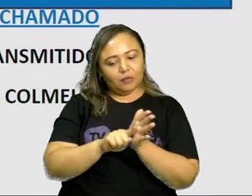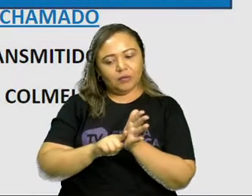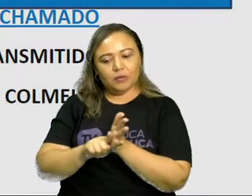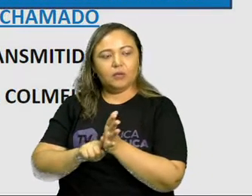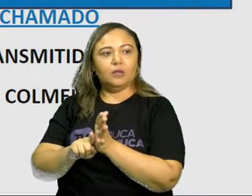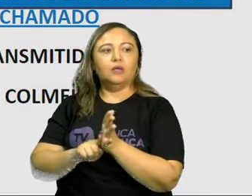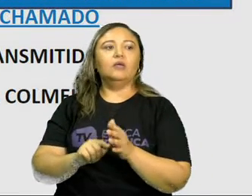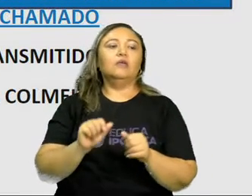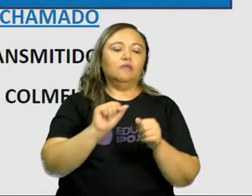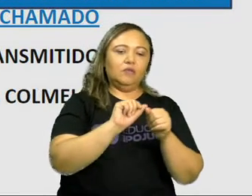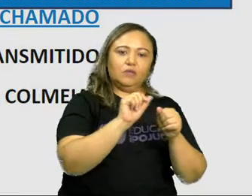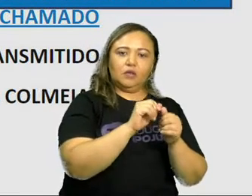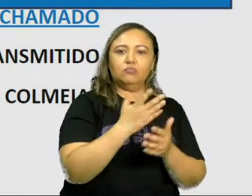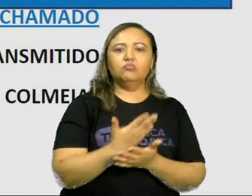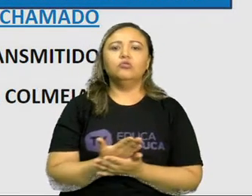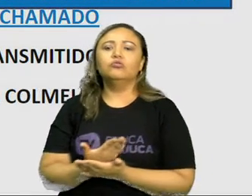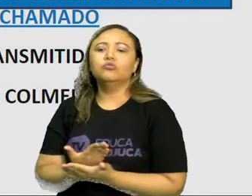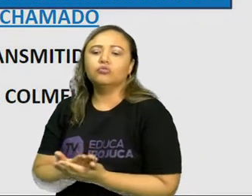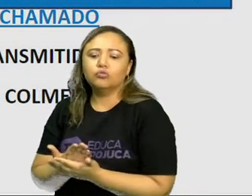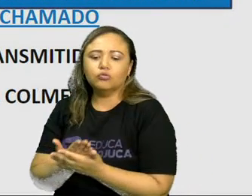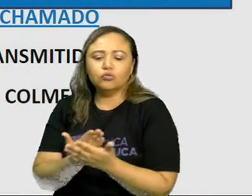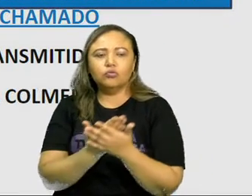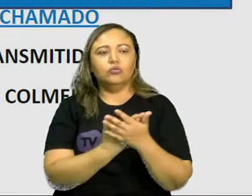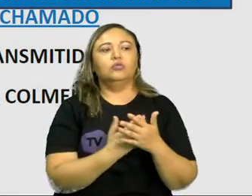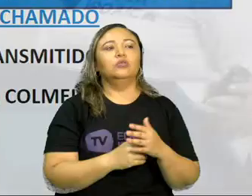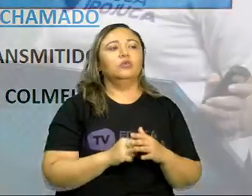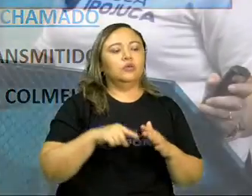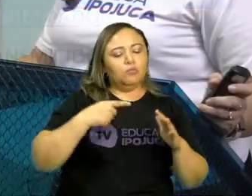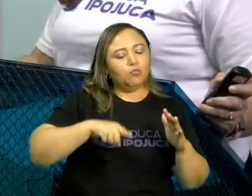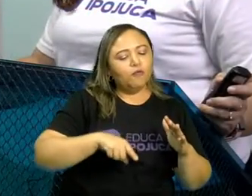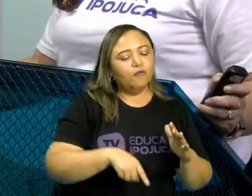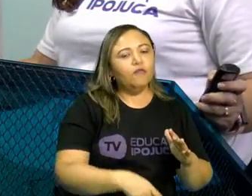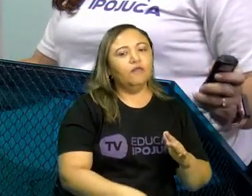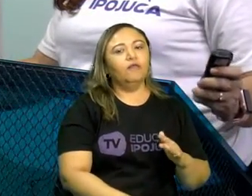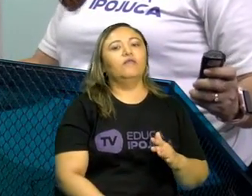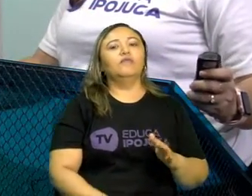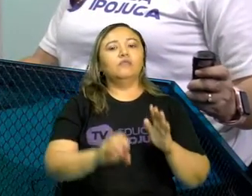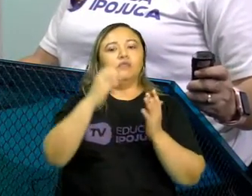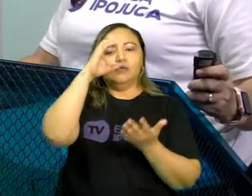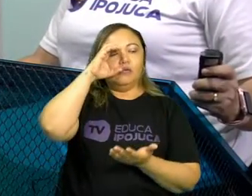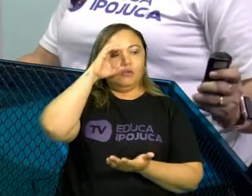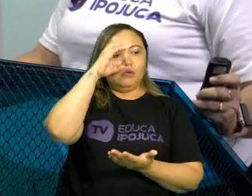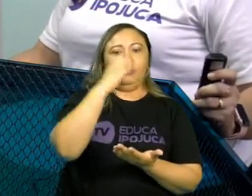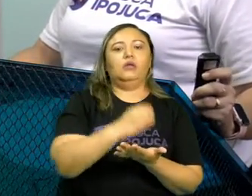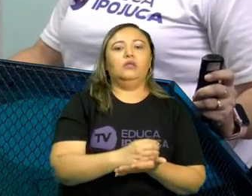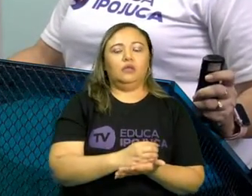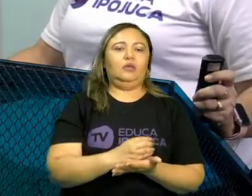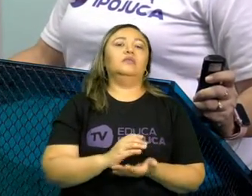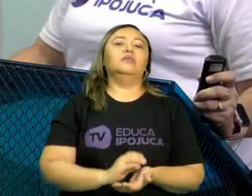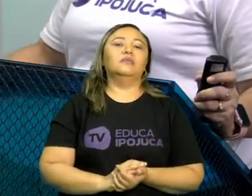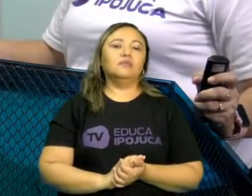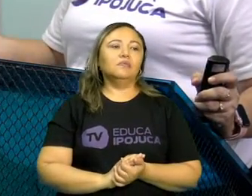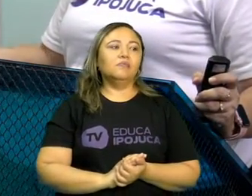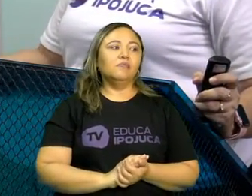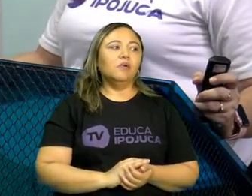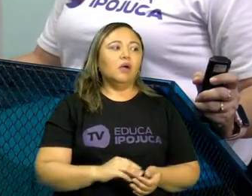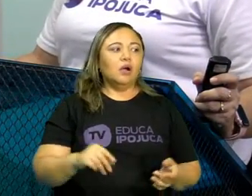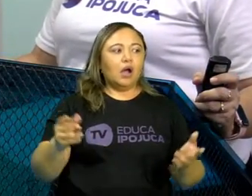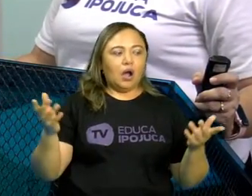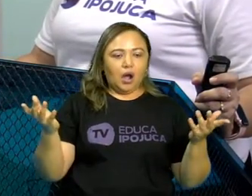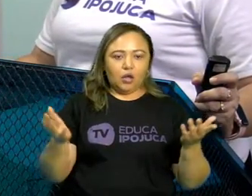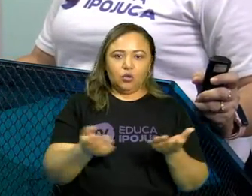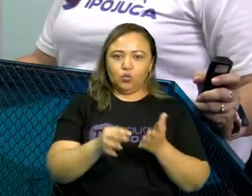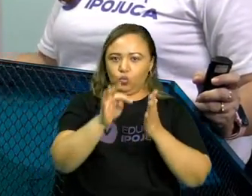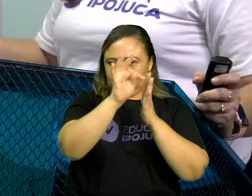Pesquisadores fizeram um estudo bem minucioso sobre essa tese que ele apresentou. E nós temos no